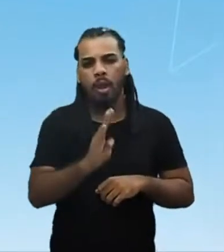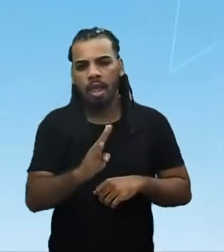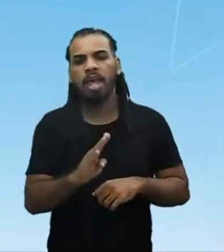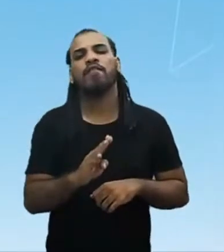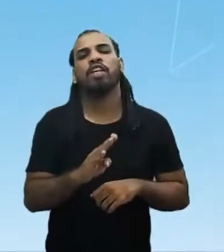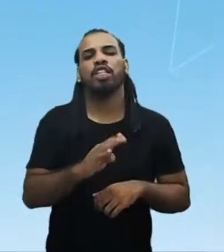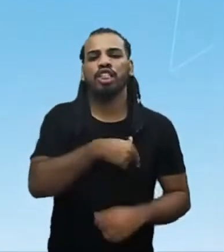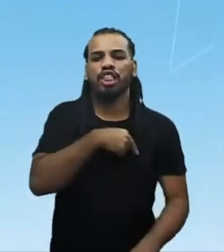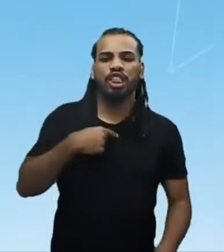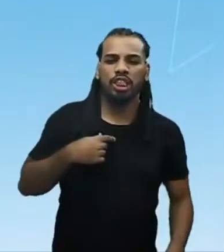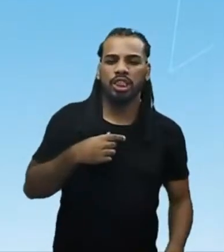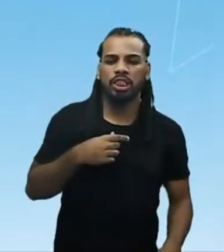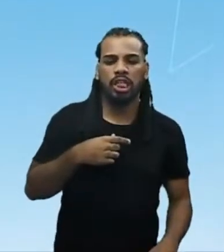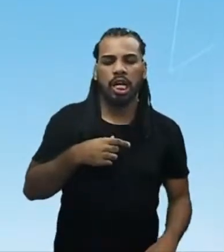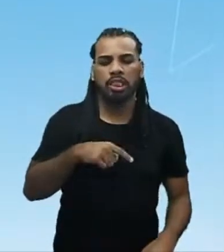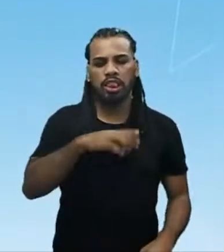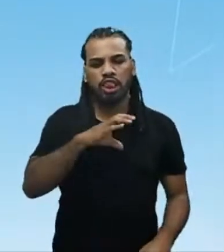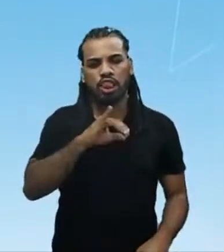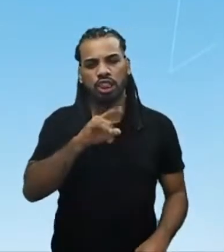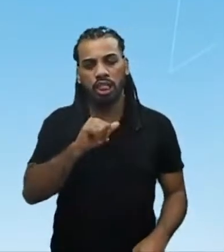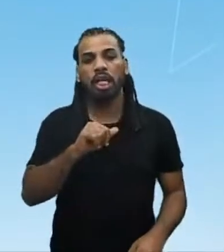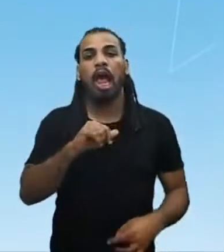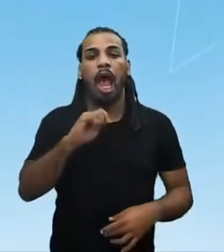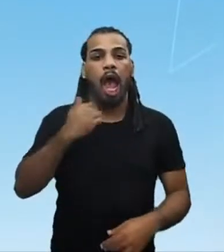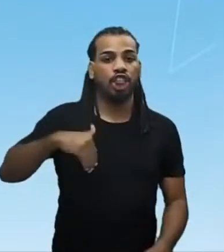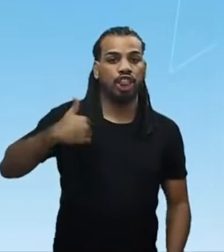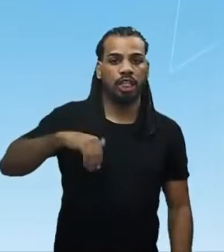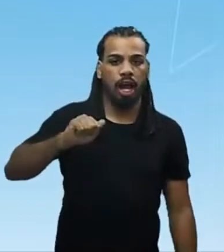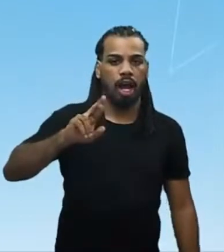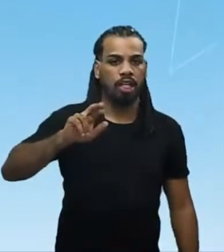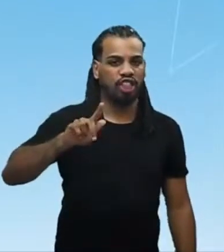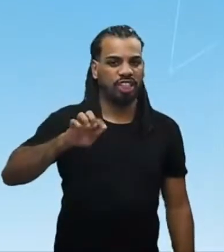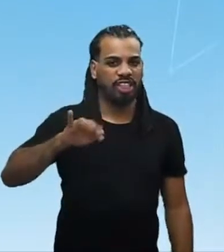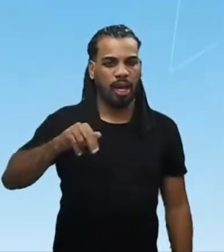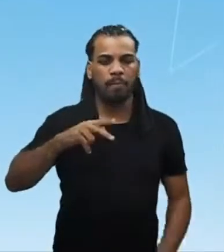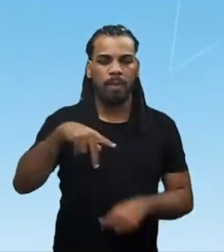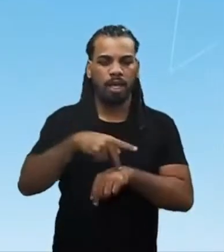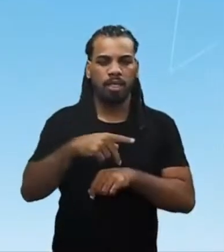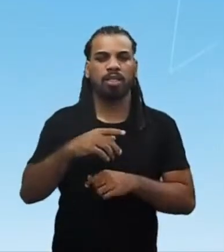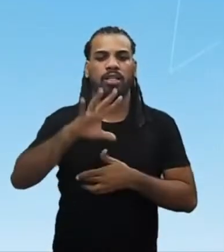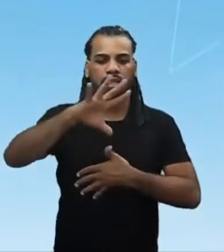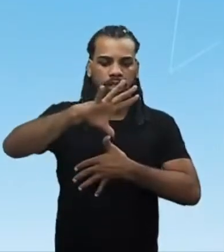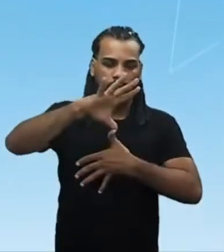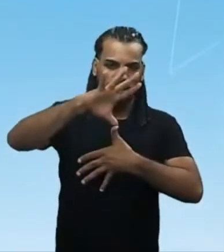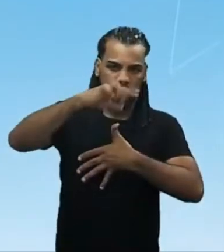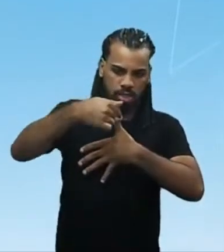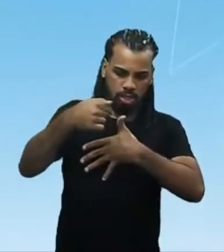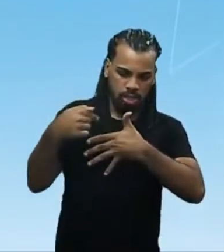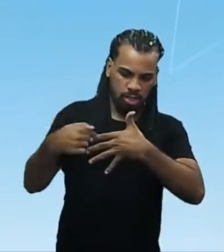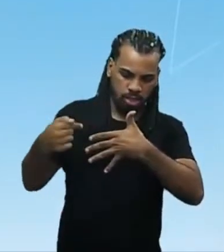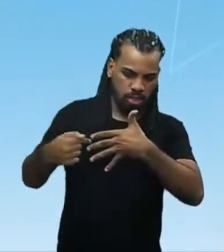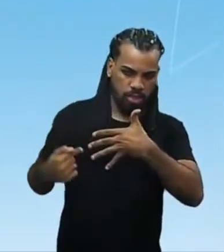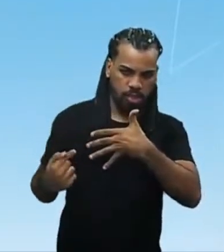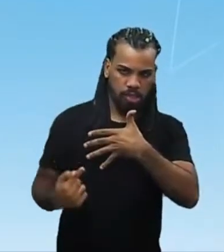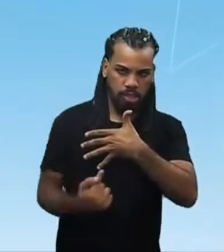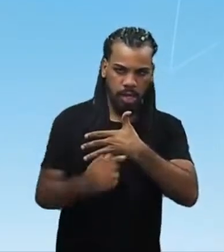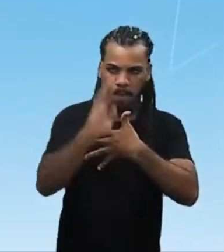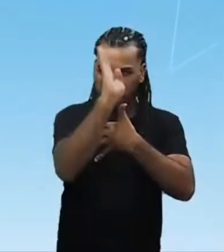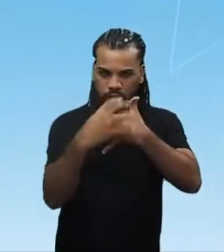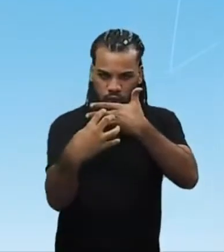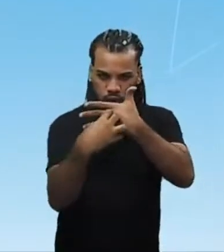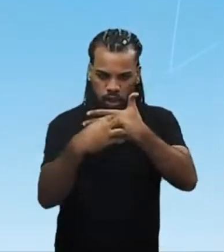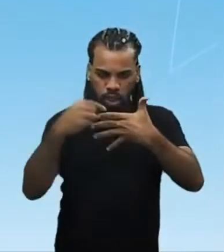norte do Chile, oeste da Argentina, onde se desenvolveu a civilização Inca, que mais tarde vai formar um